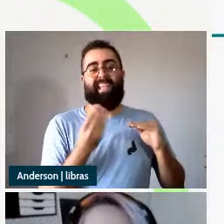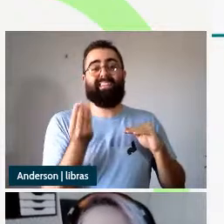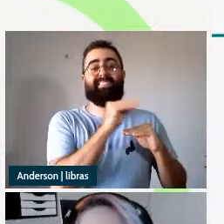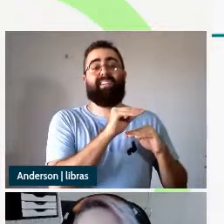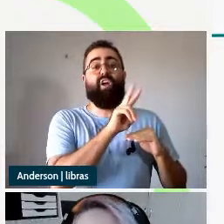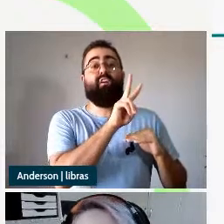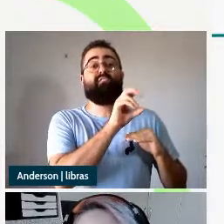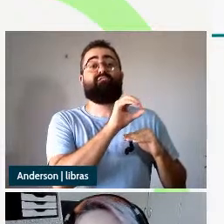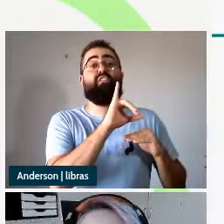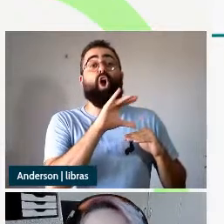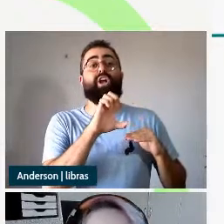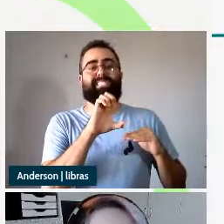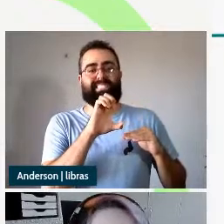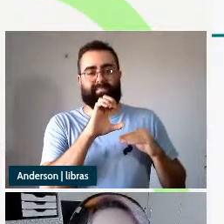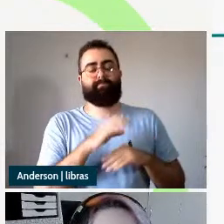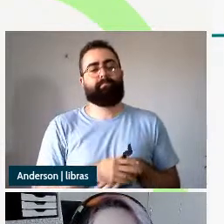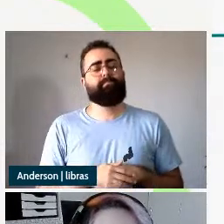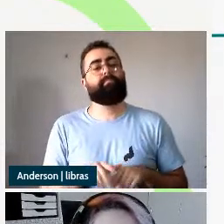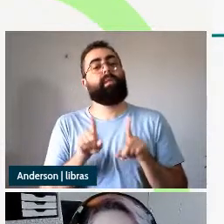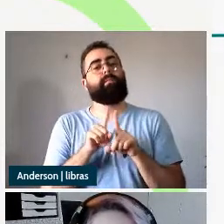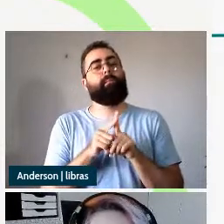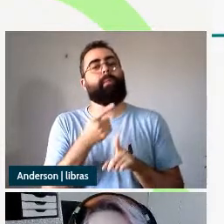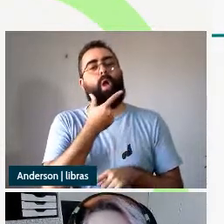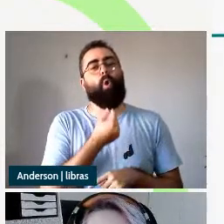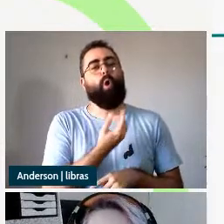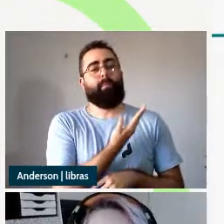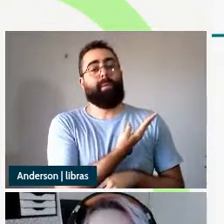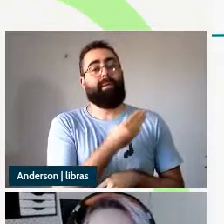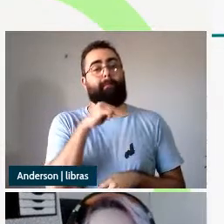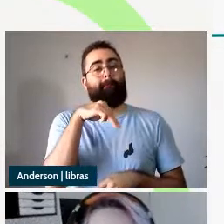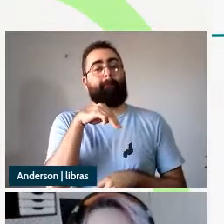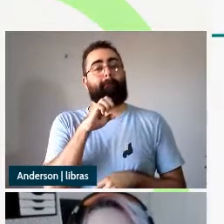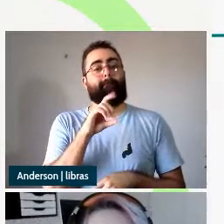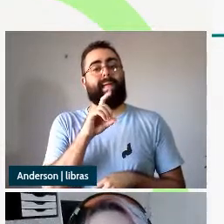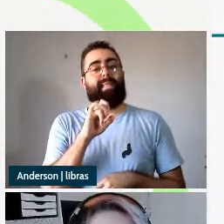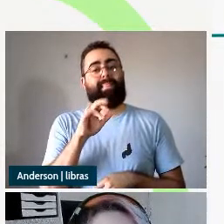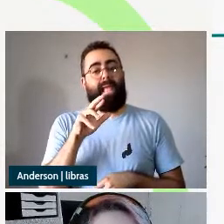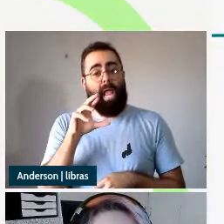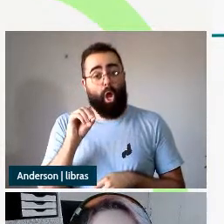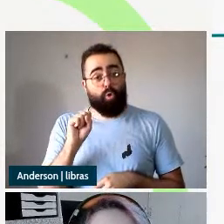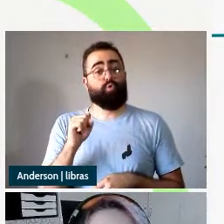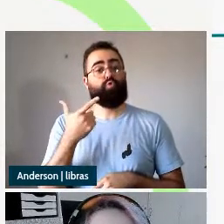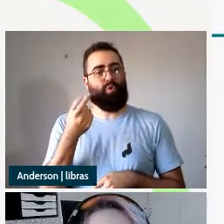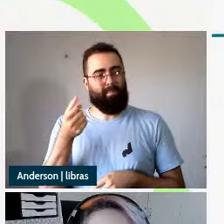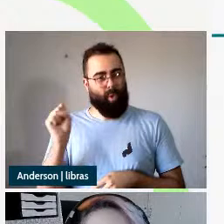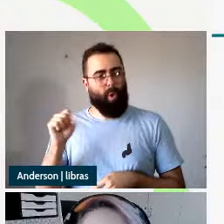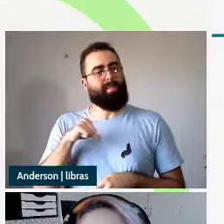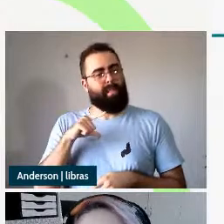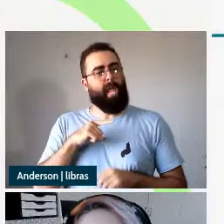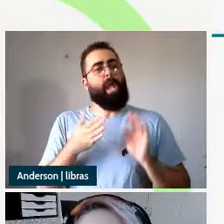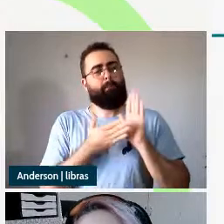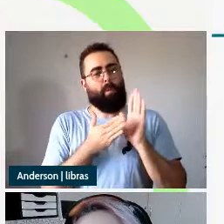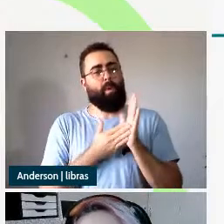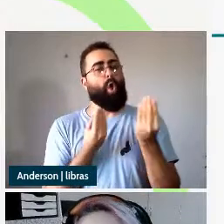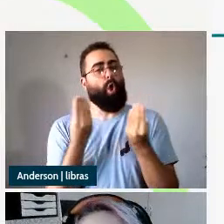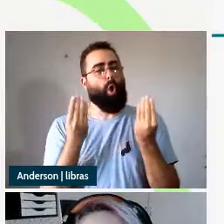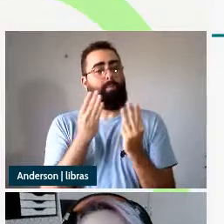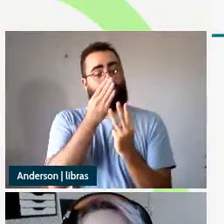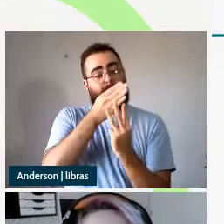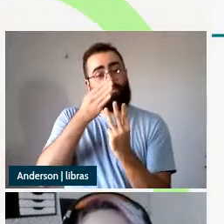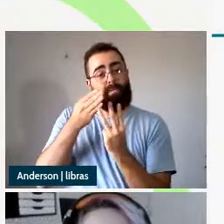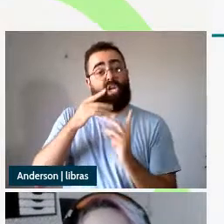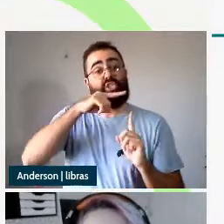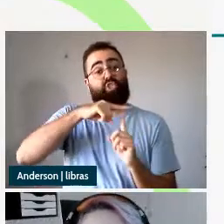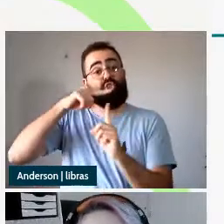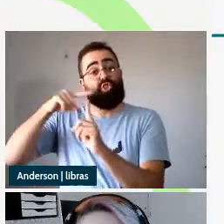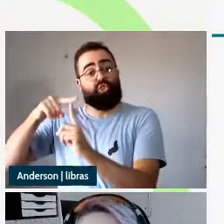Medeiros 2008 ele também tem uma proposta para tripartição para o português brasileiro ele tem uma inspiração